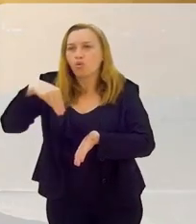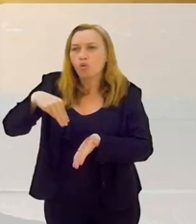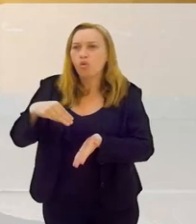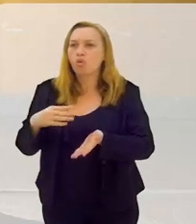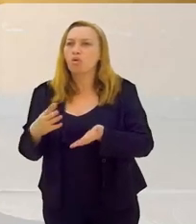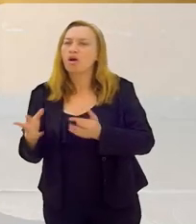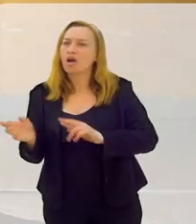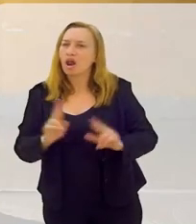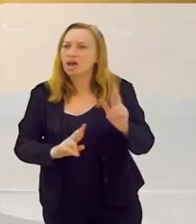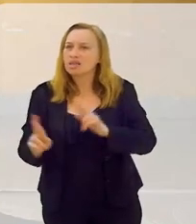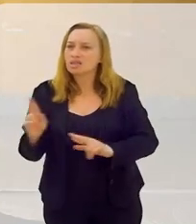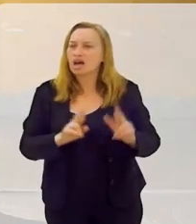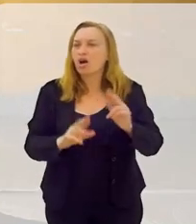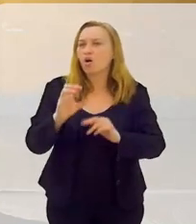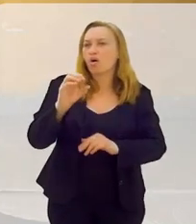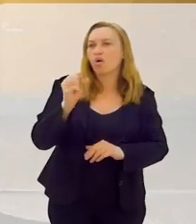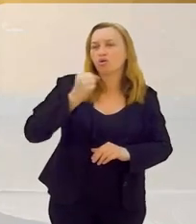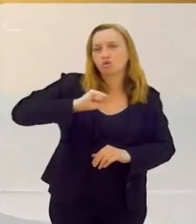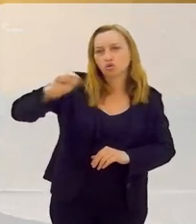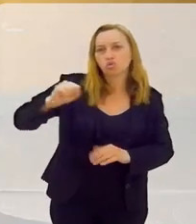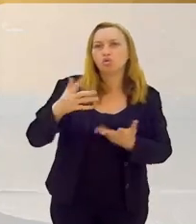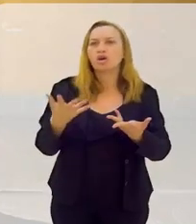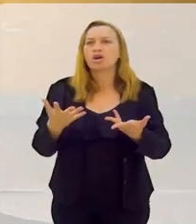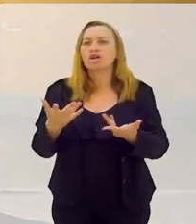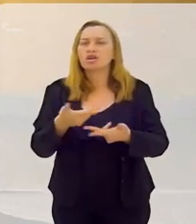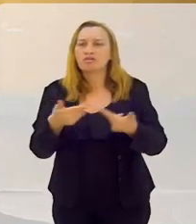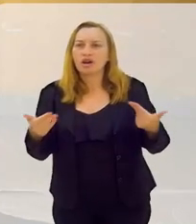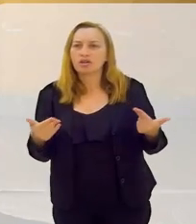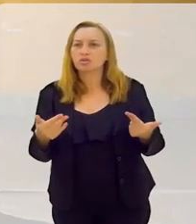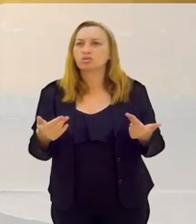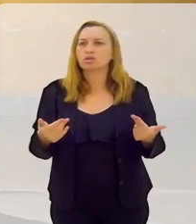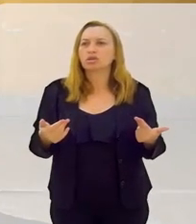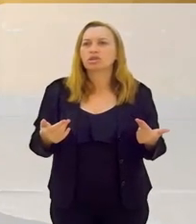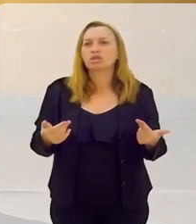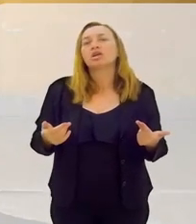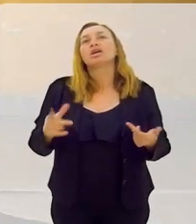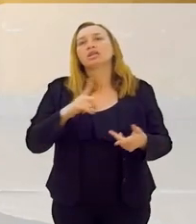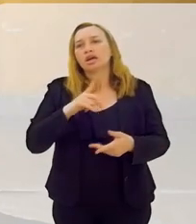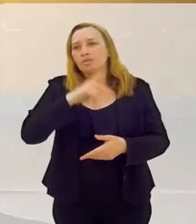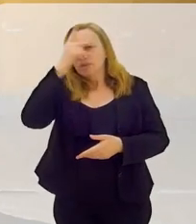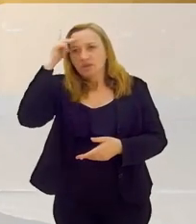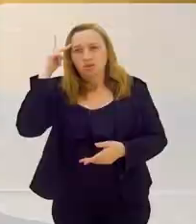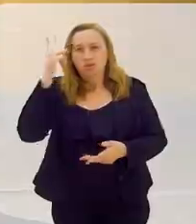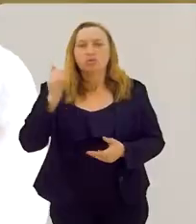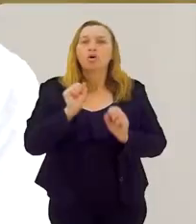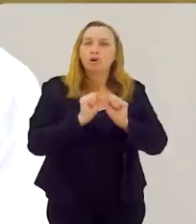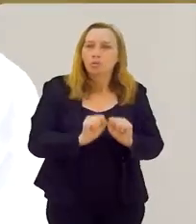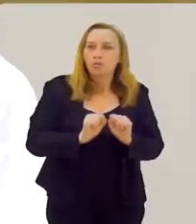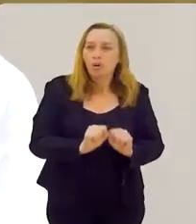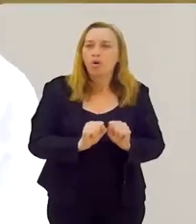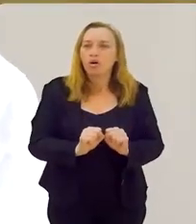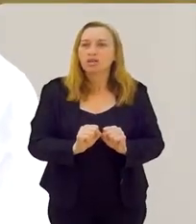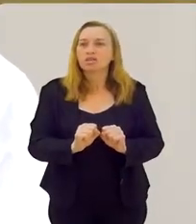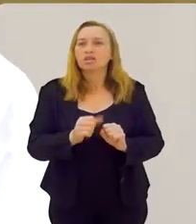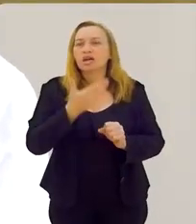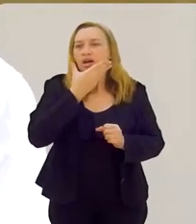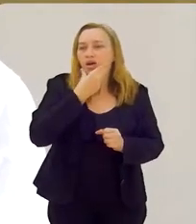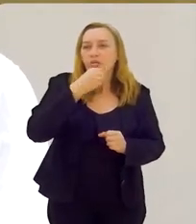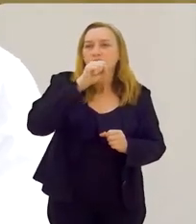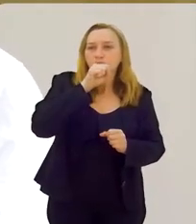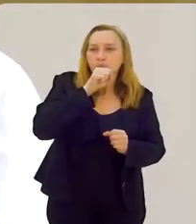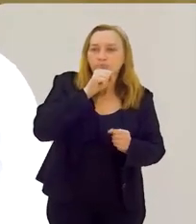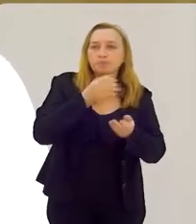algum tipo de relacionado a Oxum, e assim sucessivamente. E existem aquelas pessoas que podem vir a ser